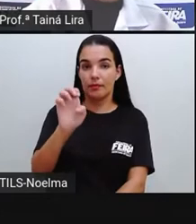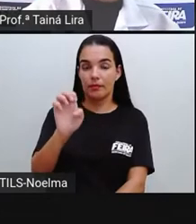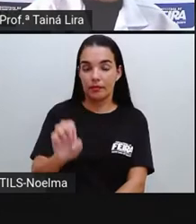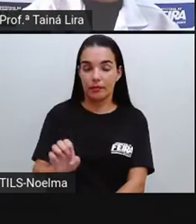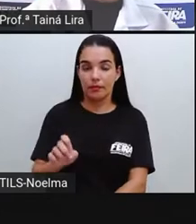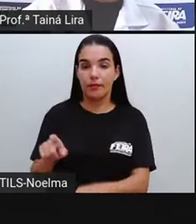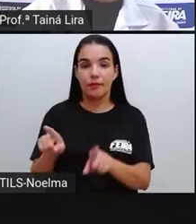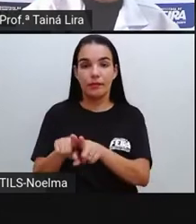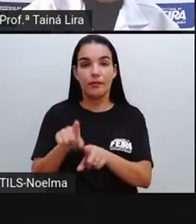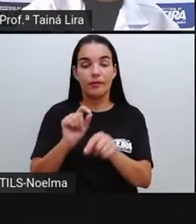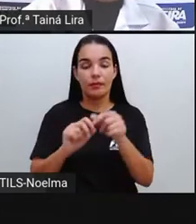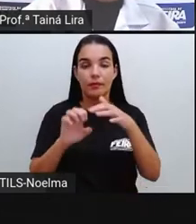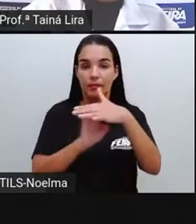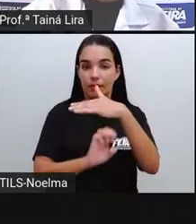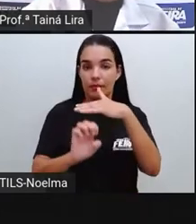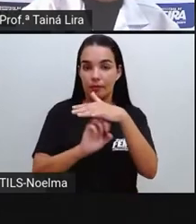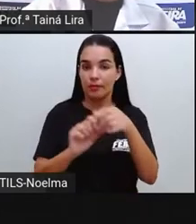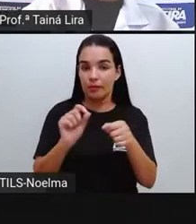produto.